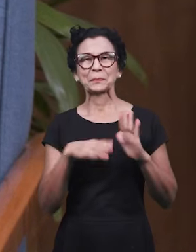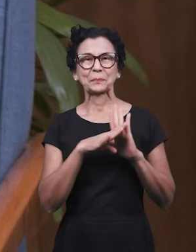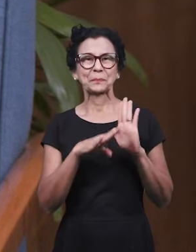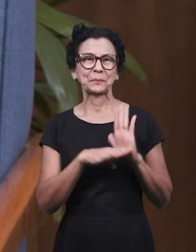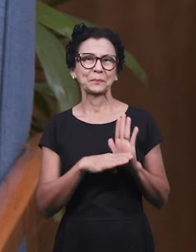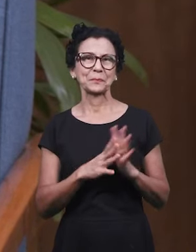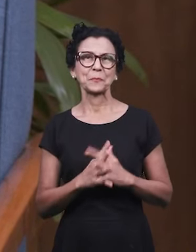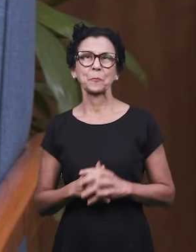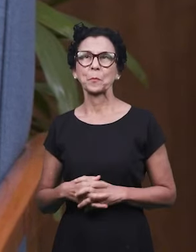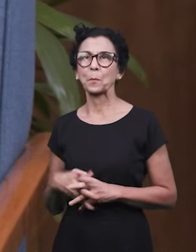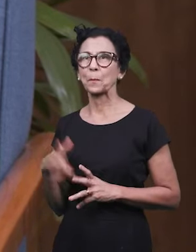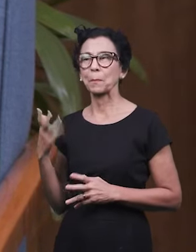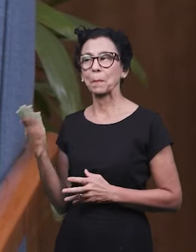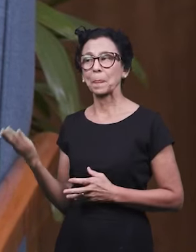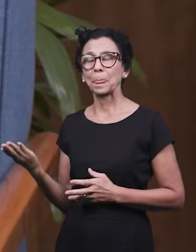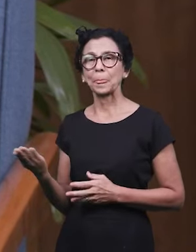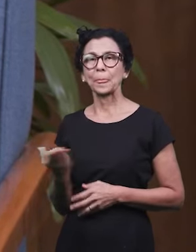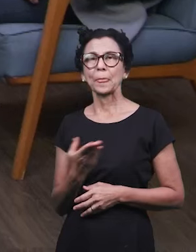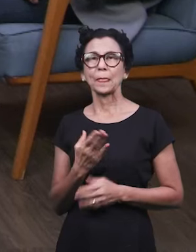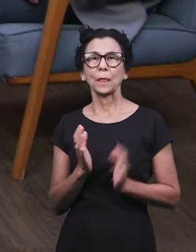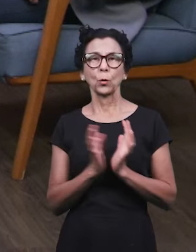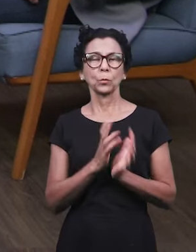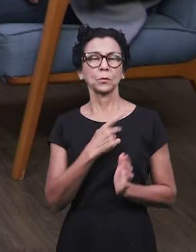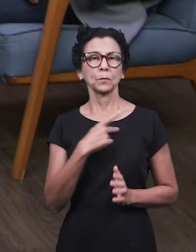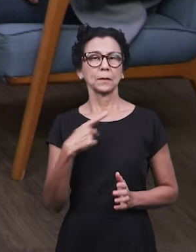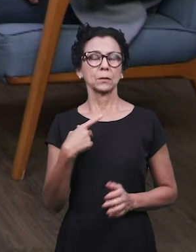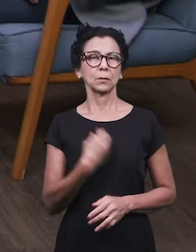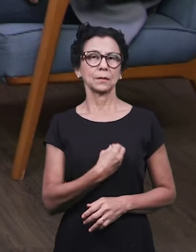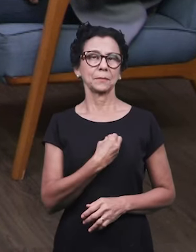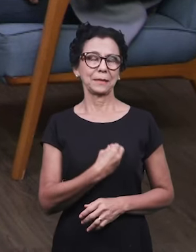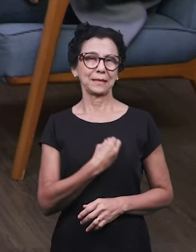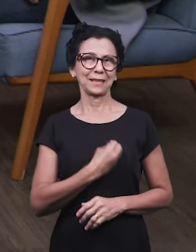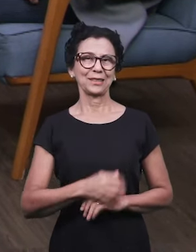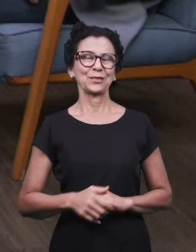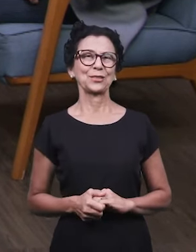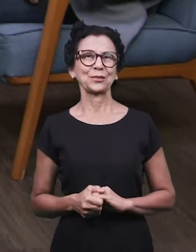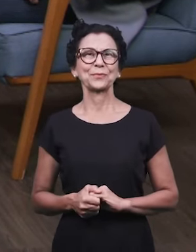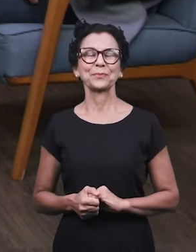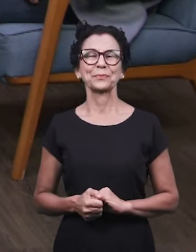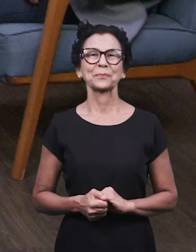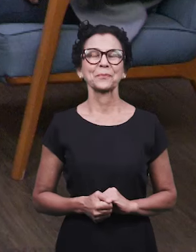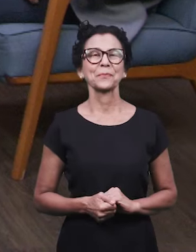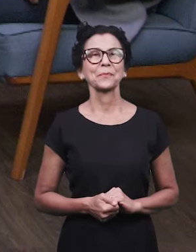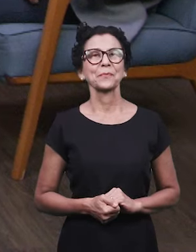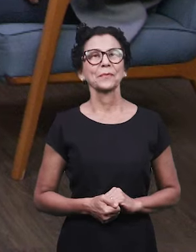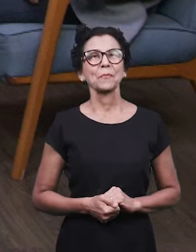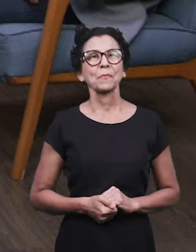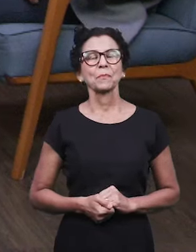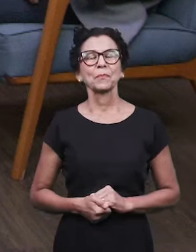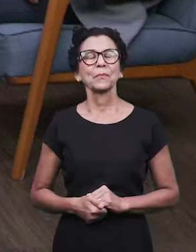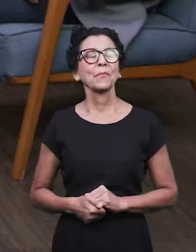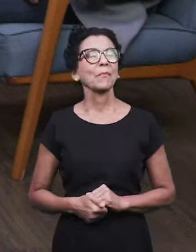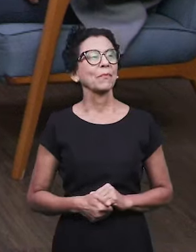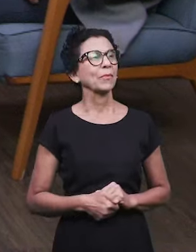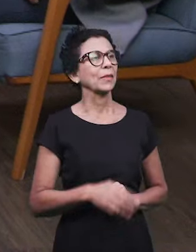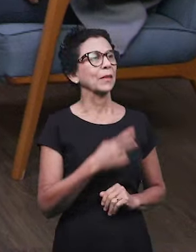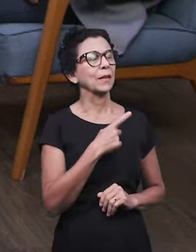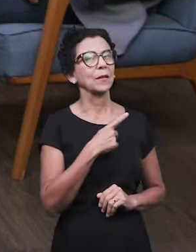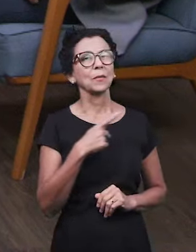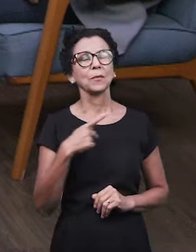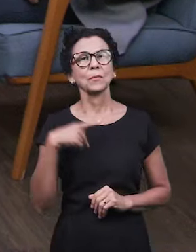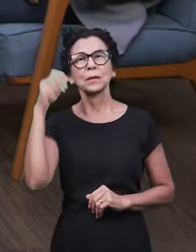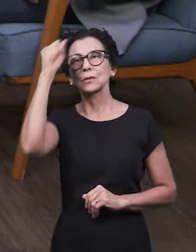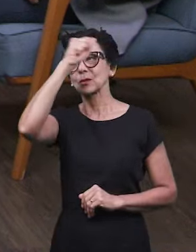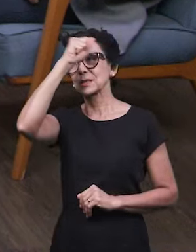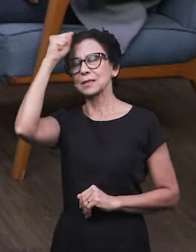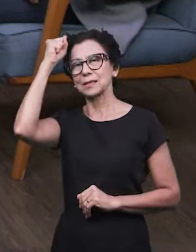Evangelho Eterno. Seja bem-vindo ao programa de hoje. E agora você vê os pastores que estamos aqui para a participação desse programa. Pastor Sérgio